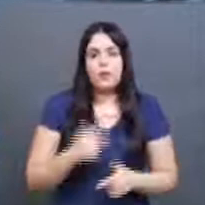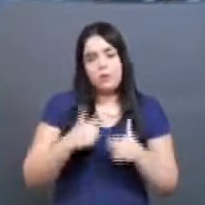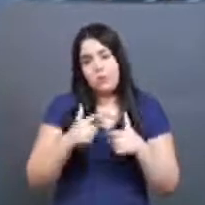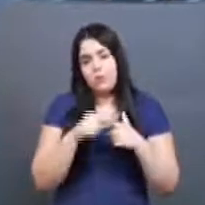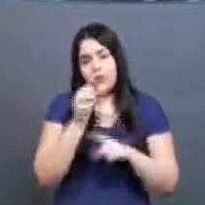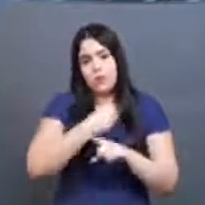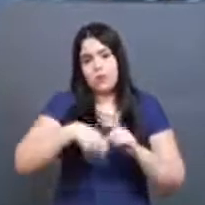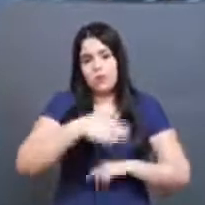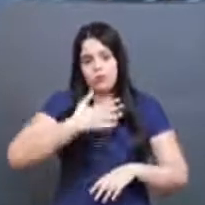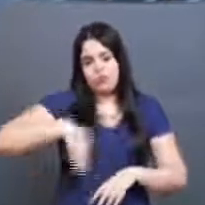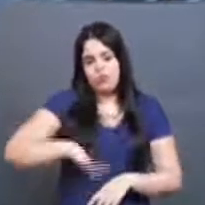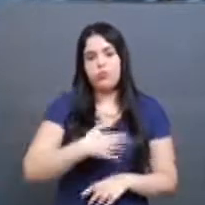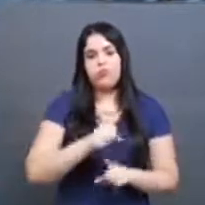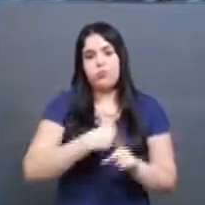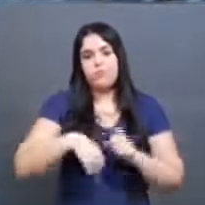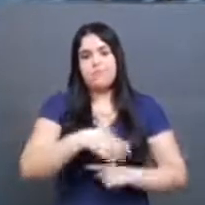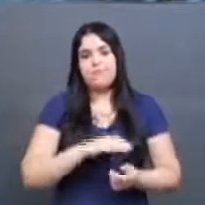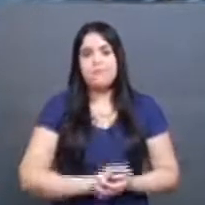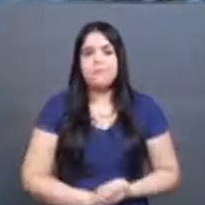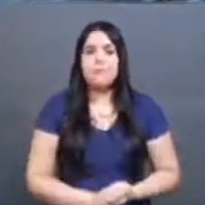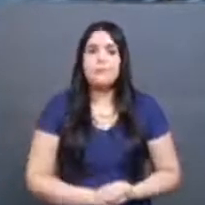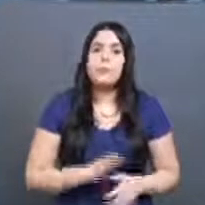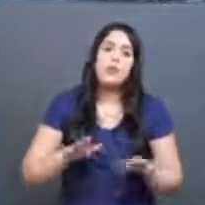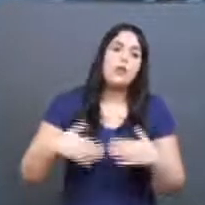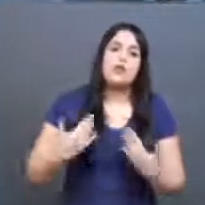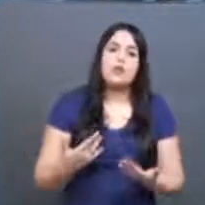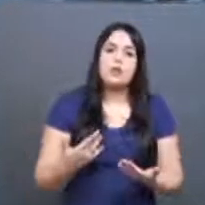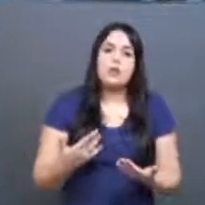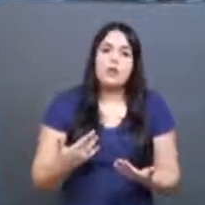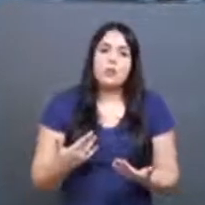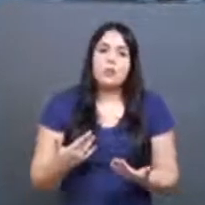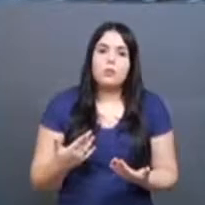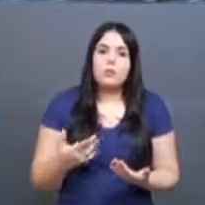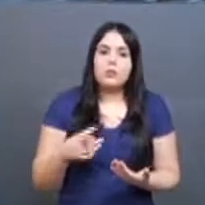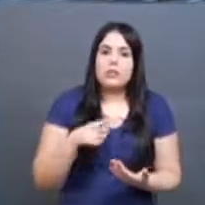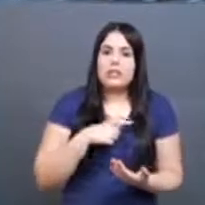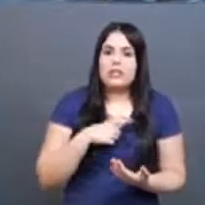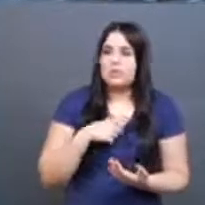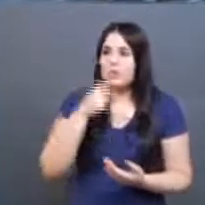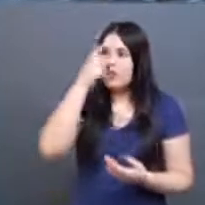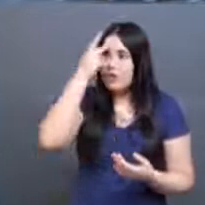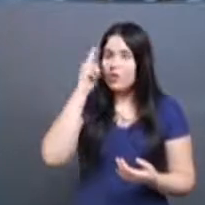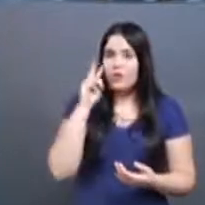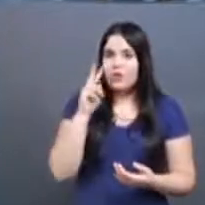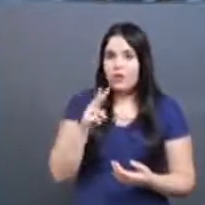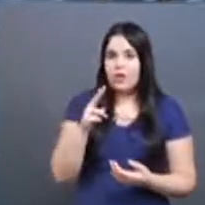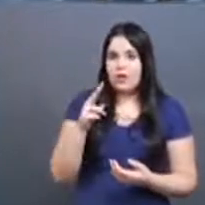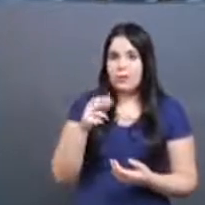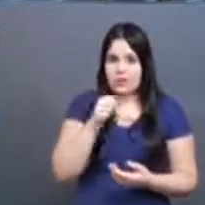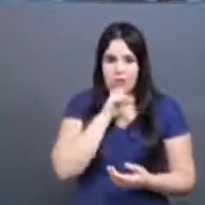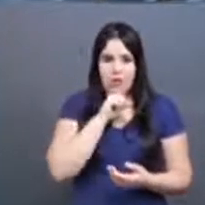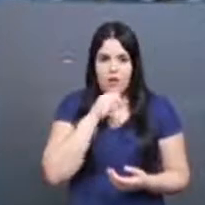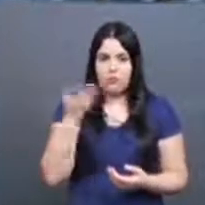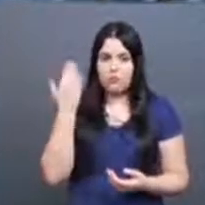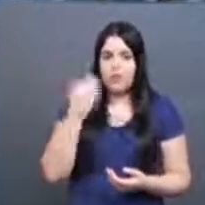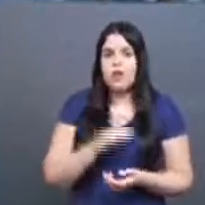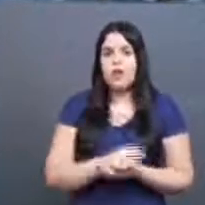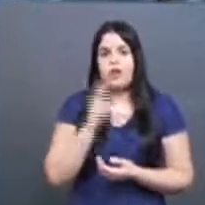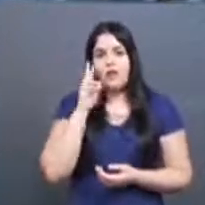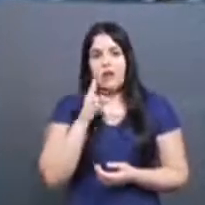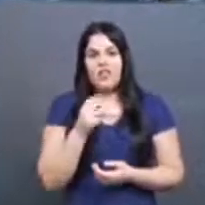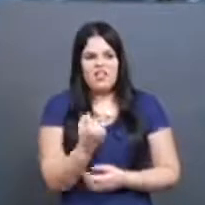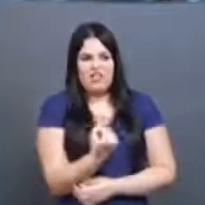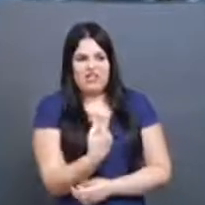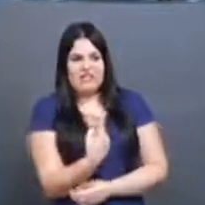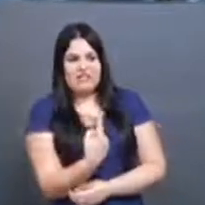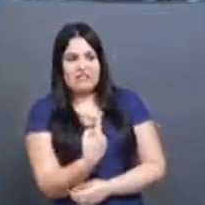geral, da sociedade, do dia a dia. Então, por isso que existe um forte estranhamento dessas pessoas de gerações até passadas, ou de pessoas das